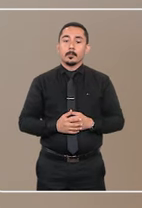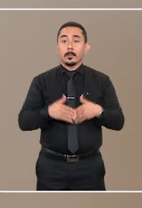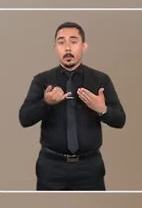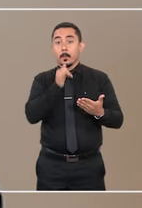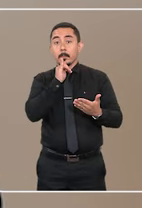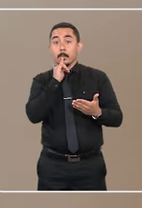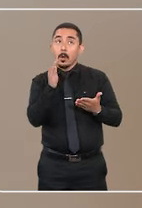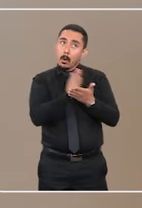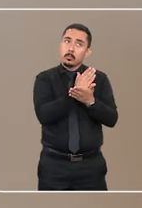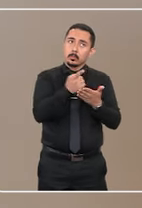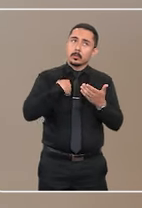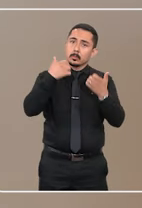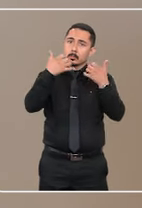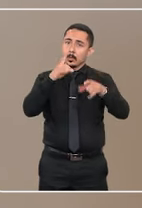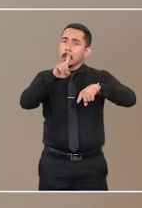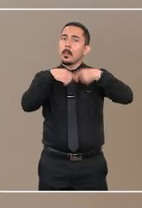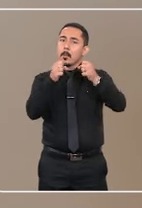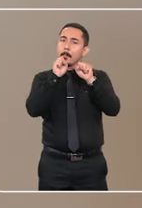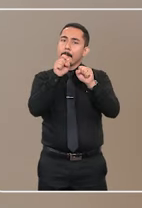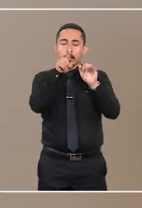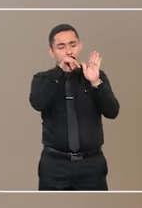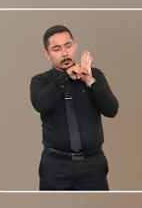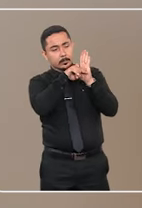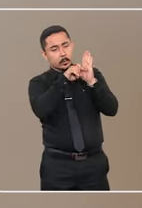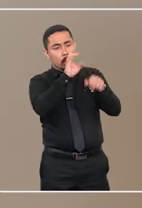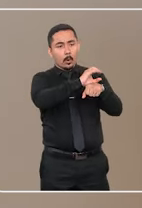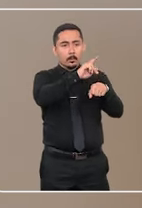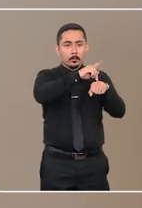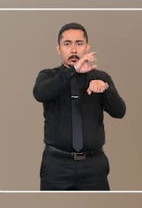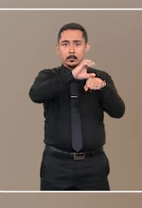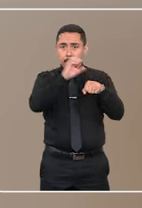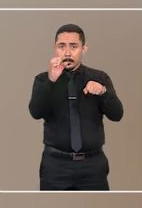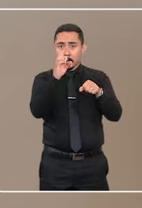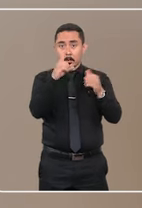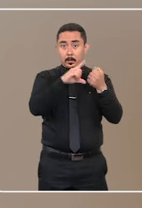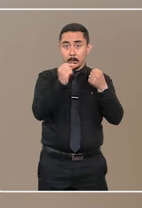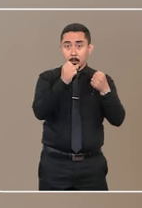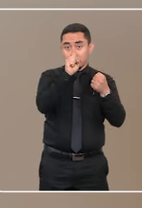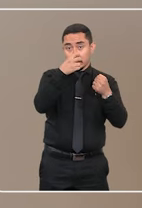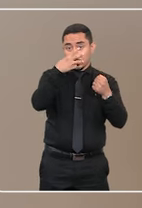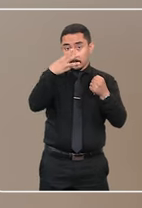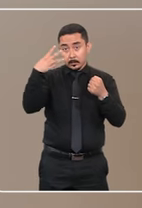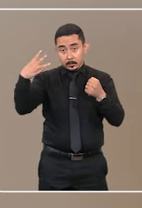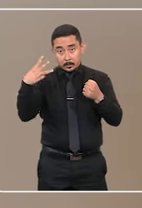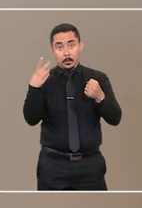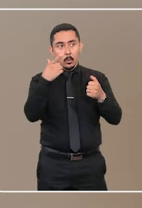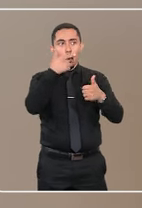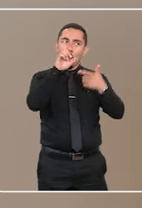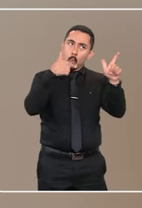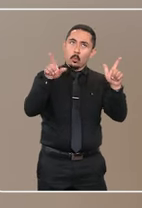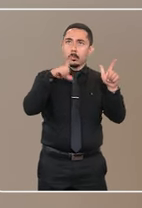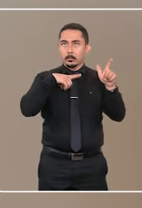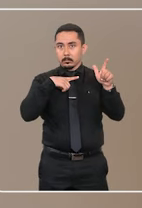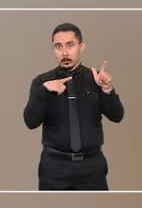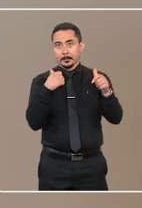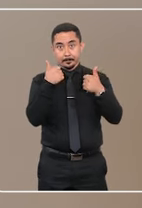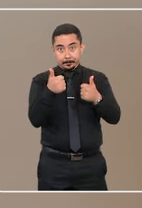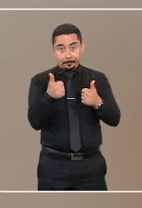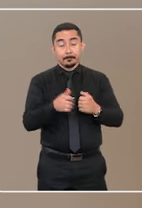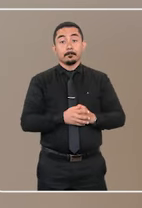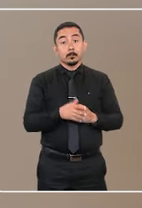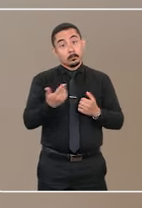Então, eu vou citar aqui alguns, depois podem consultar lá no Código de Processo Civil, artigo 833, as outras hipóteses de bens